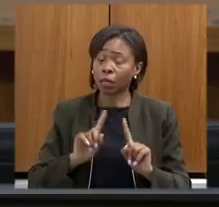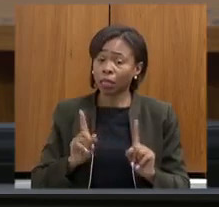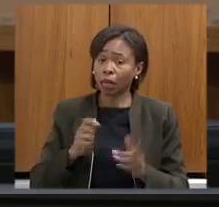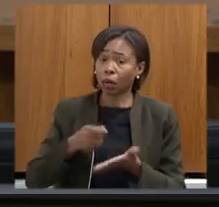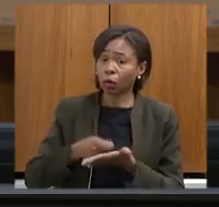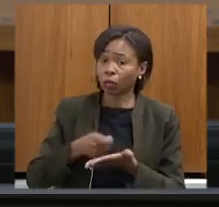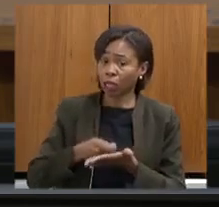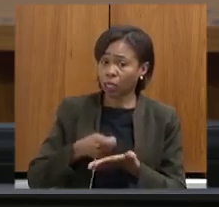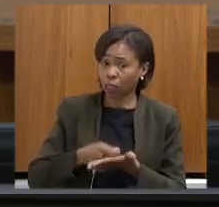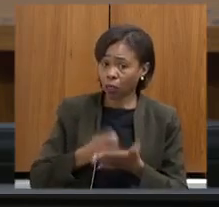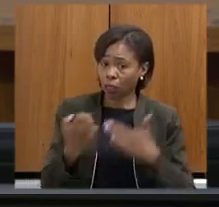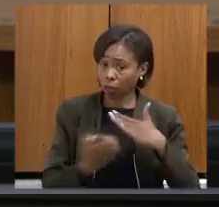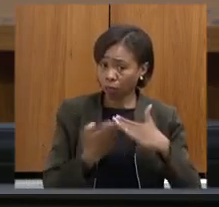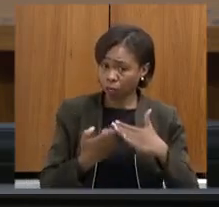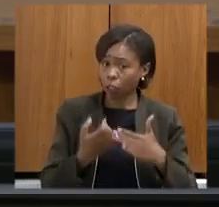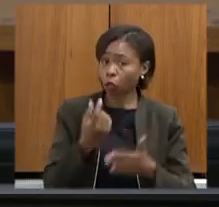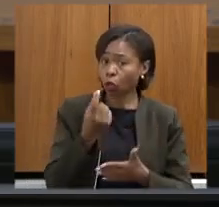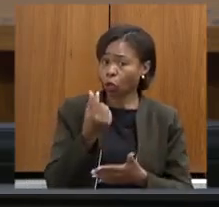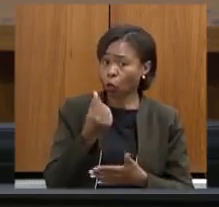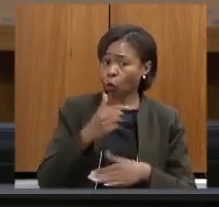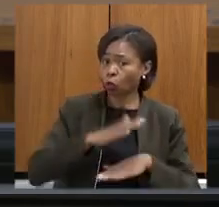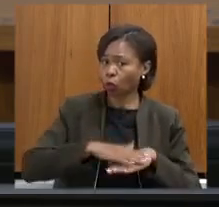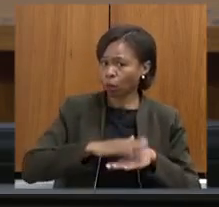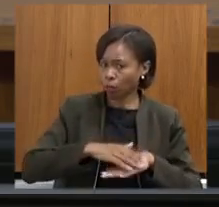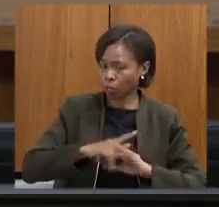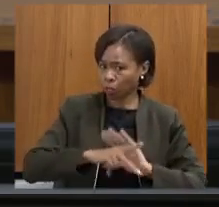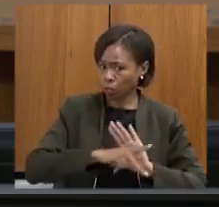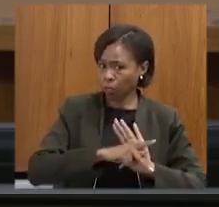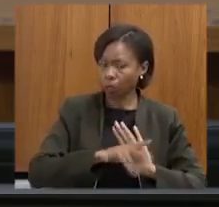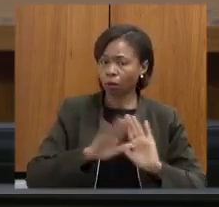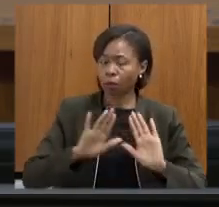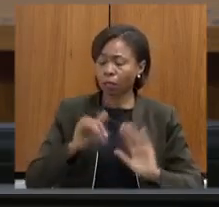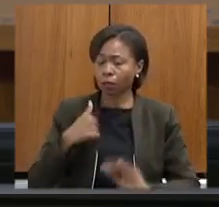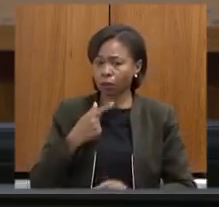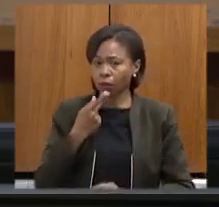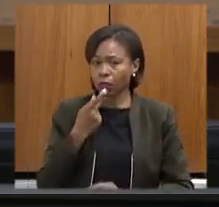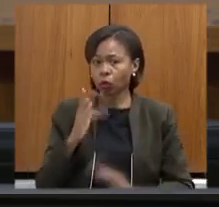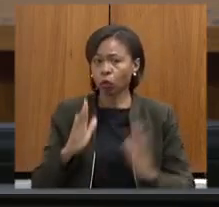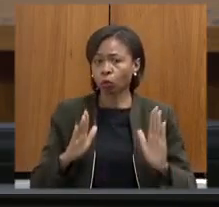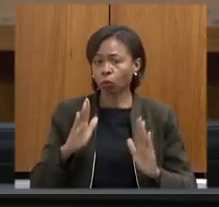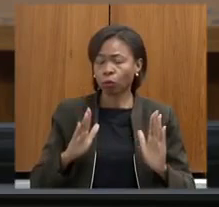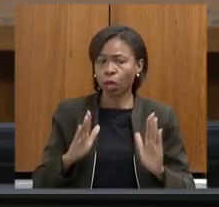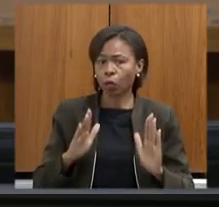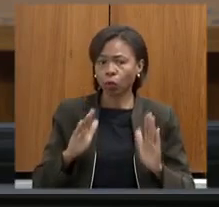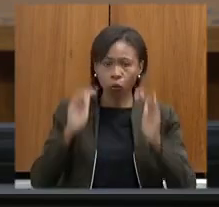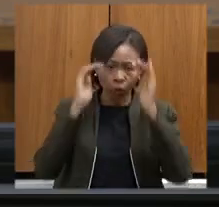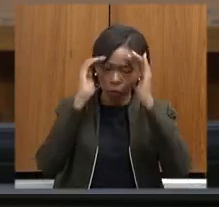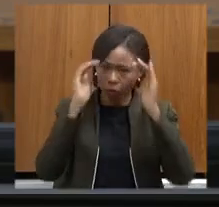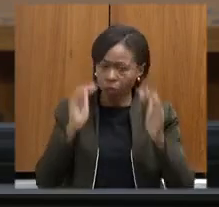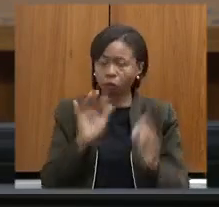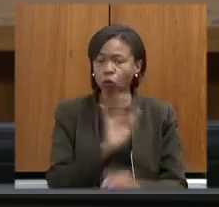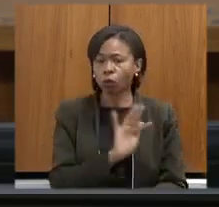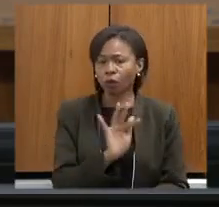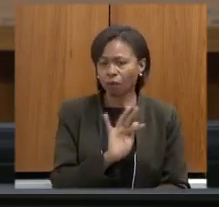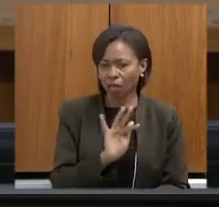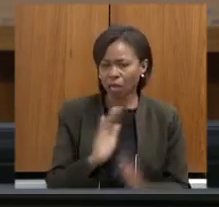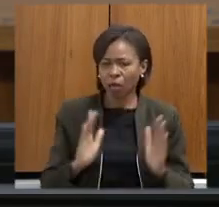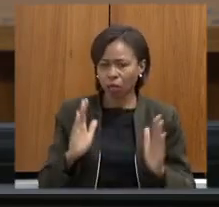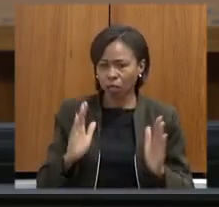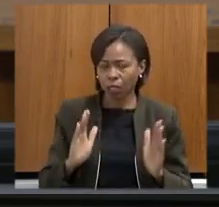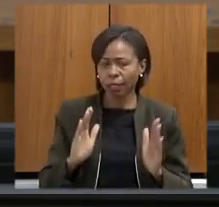recursos próprios. O que eu mencionei é que a partir do não cumprimento do prazo em fevereiro para descaracterização houve